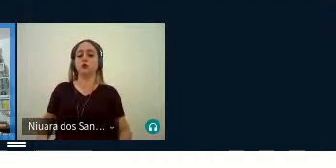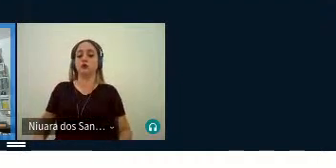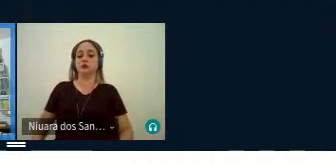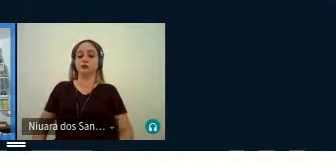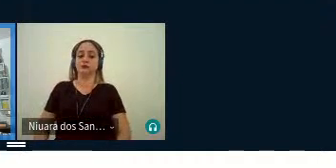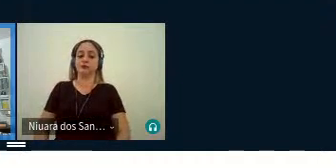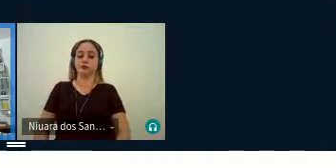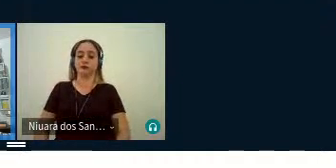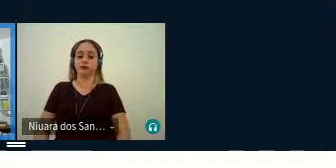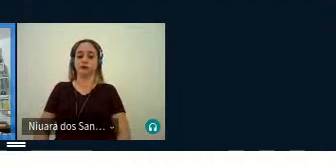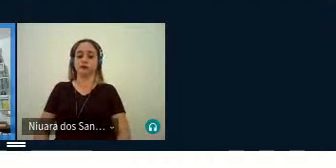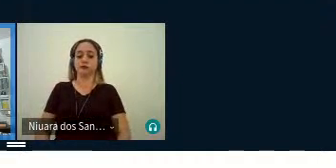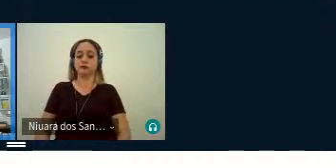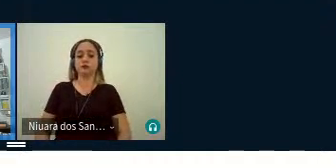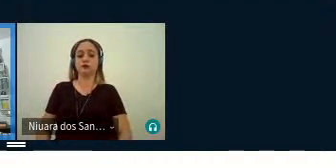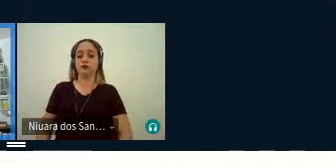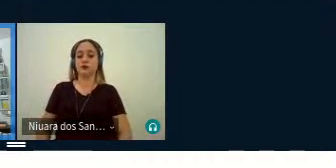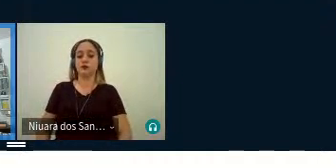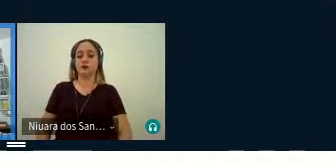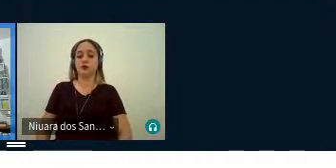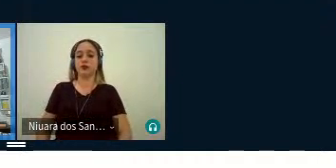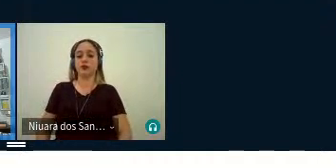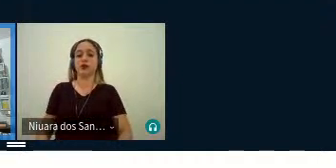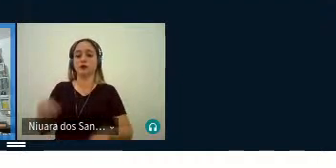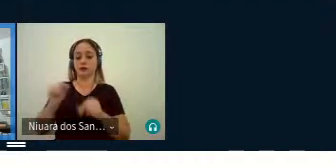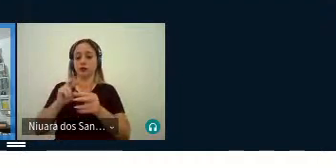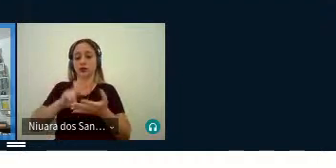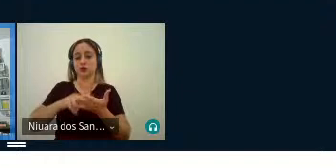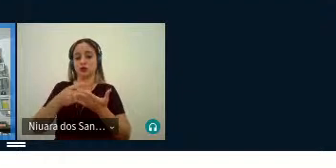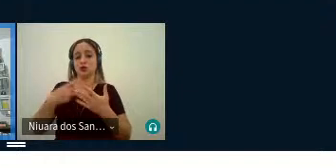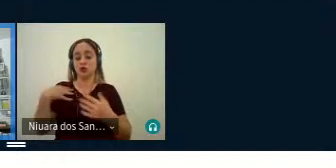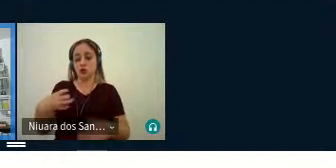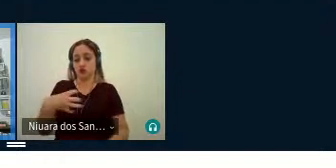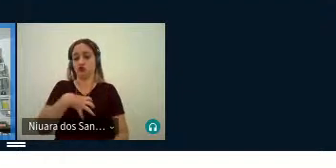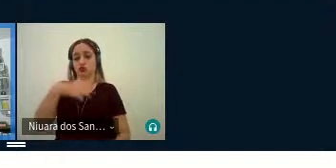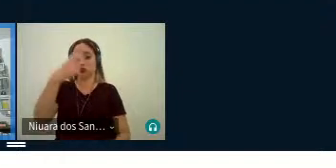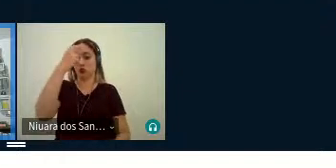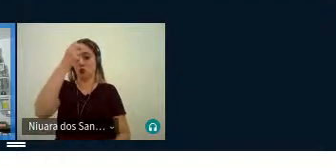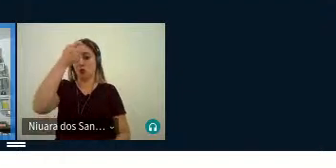é fazer isso, é você traduzir, mas de forma consciente.